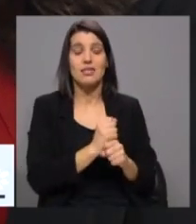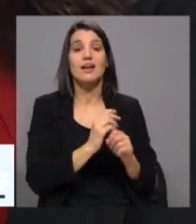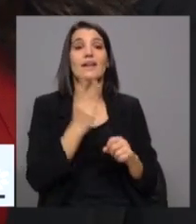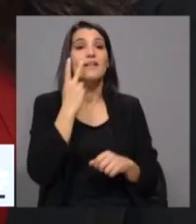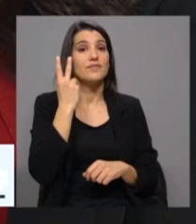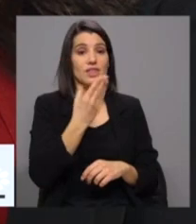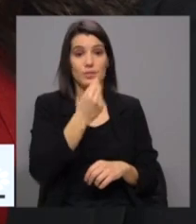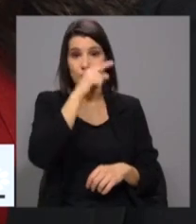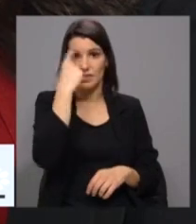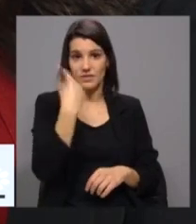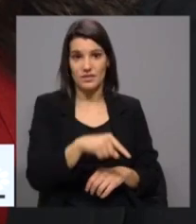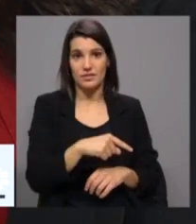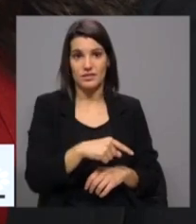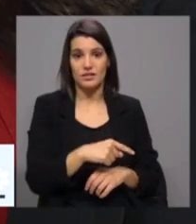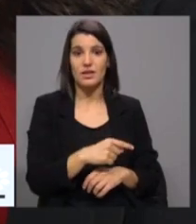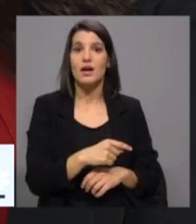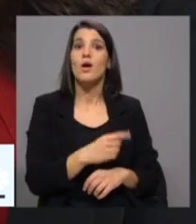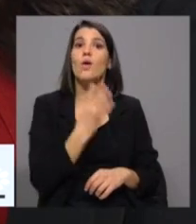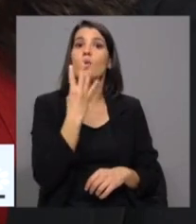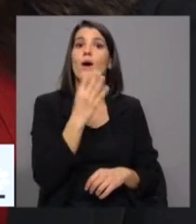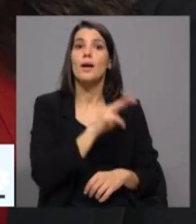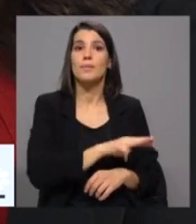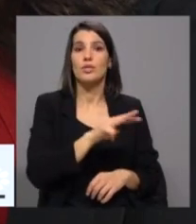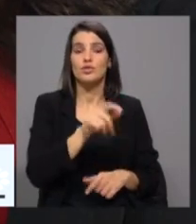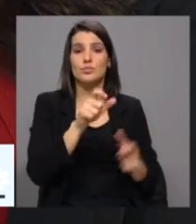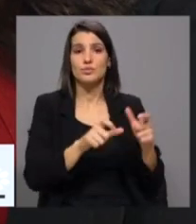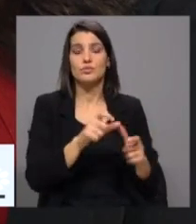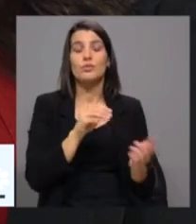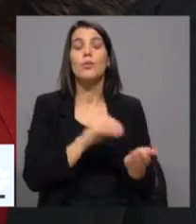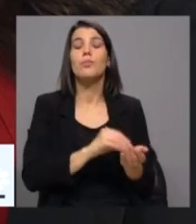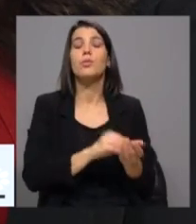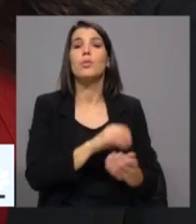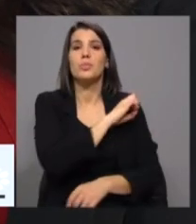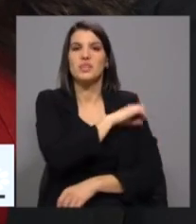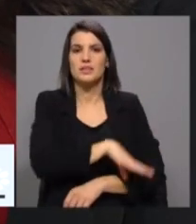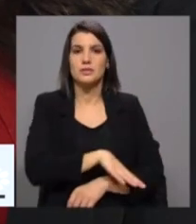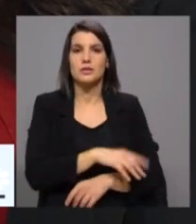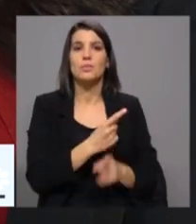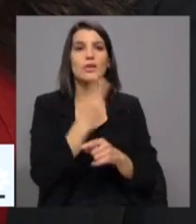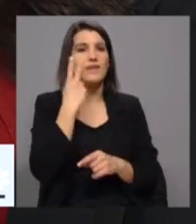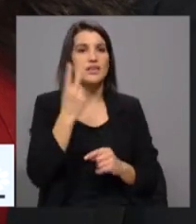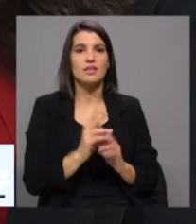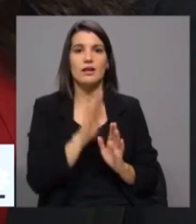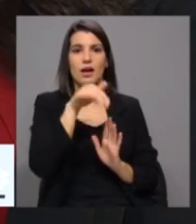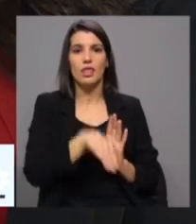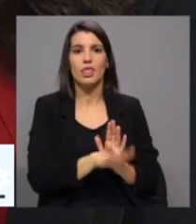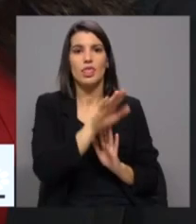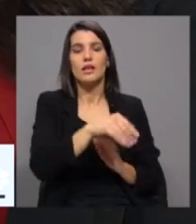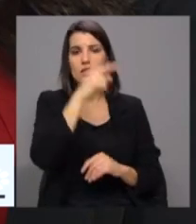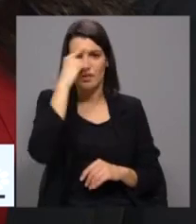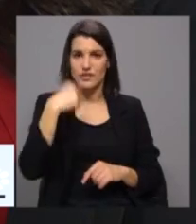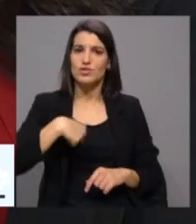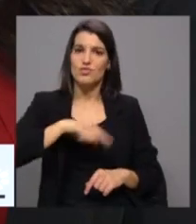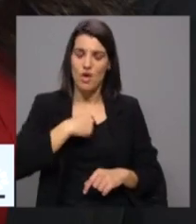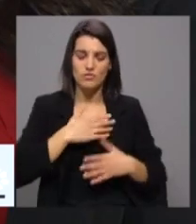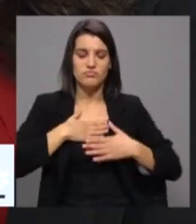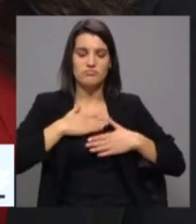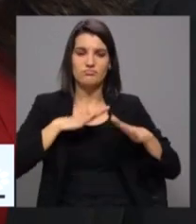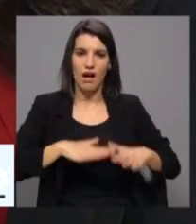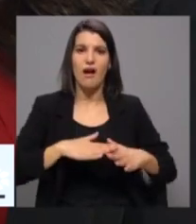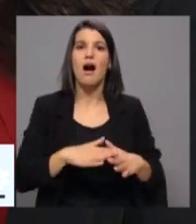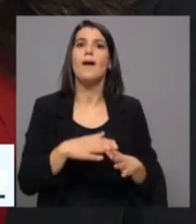vida muito difícil, e onde há 4 milhões de pessoas que ficam na pobreza, pelas voltas difíceis que a vida dá. E nós cá estaremos para construir